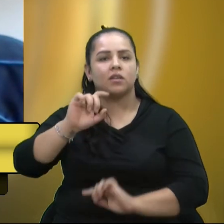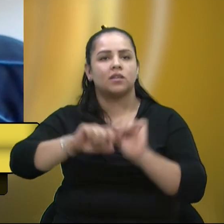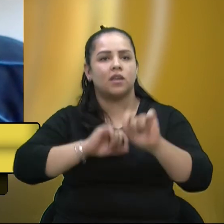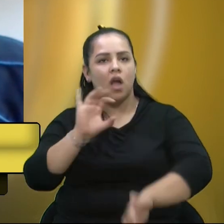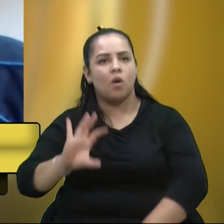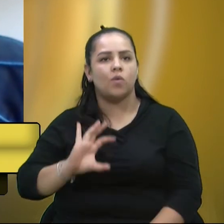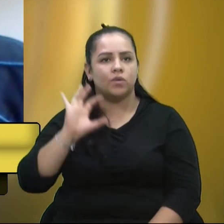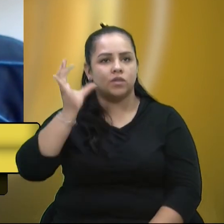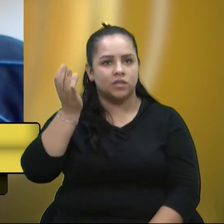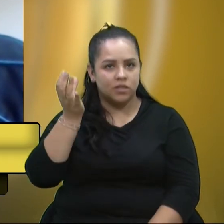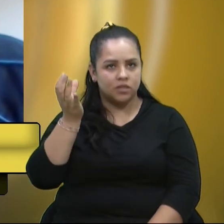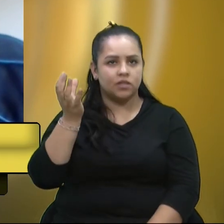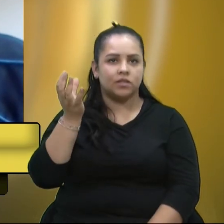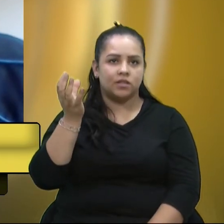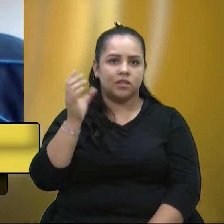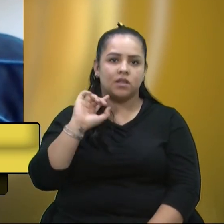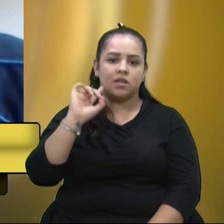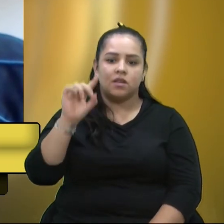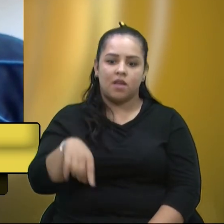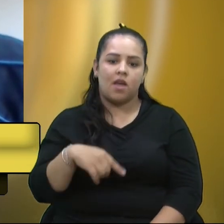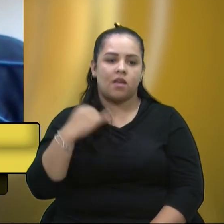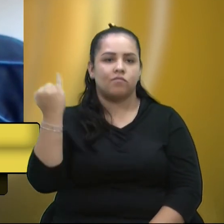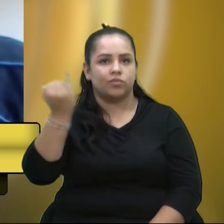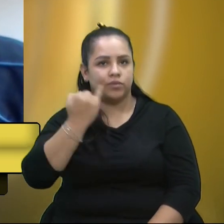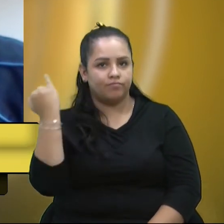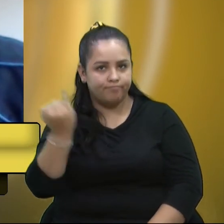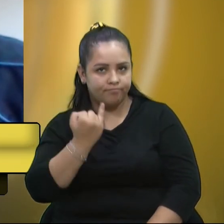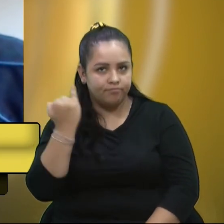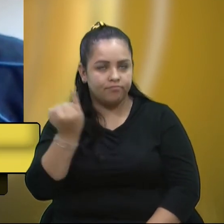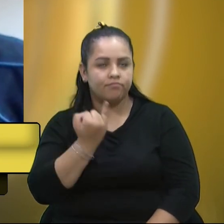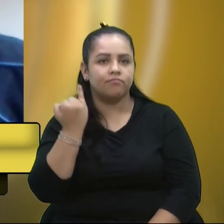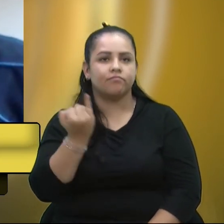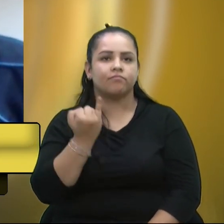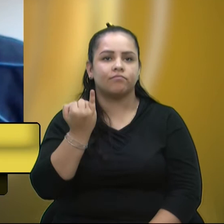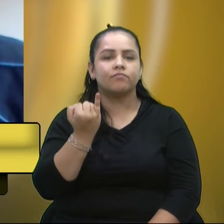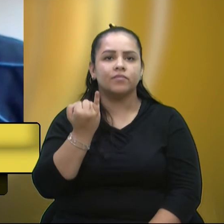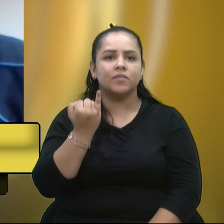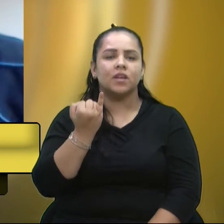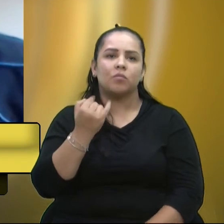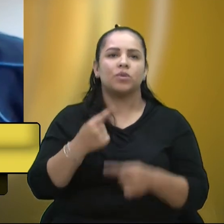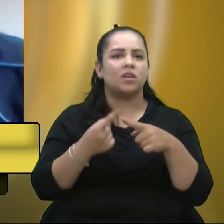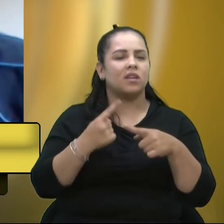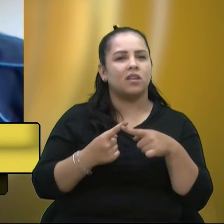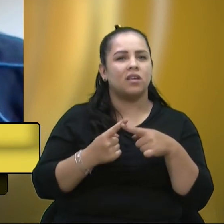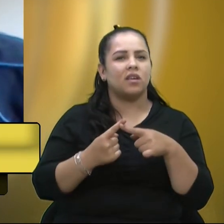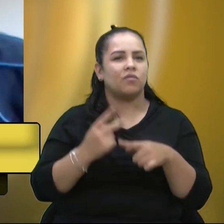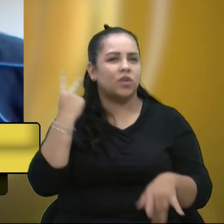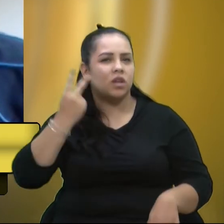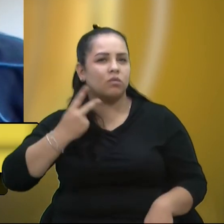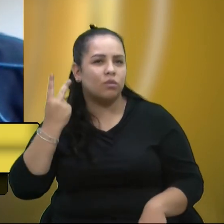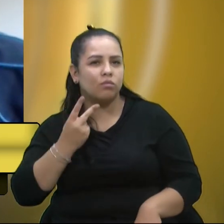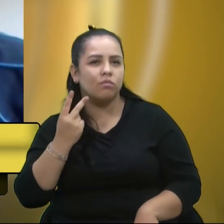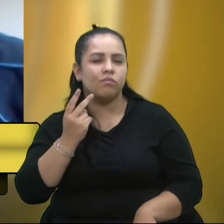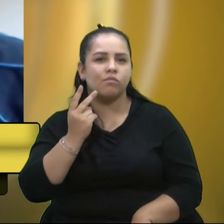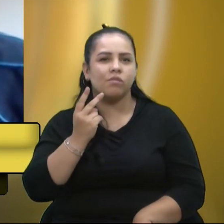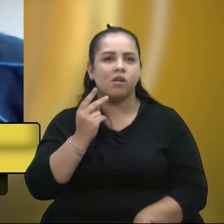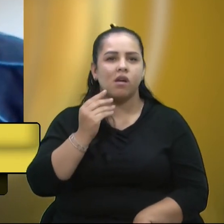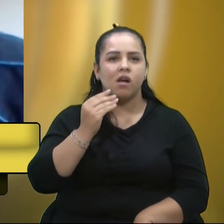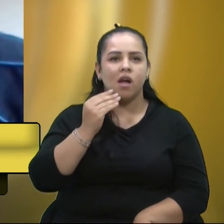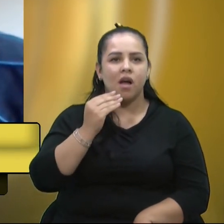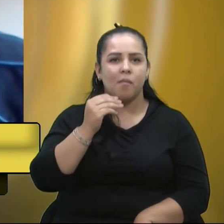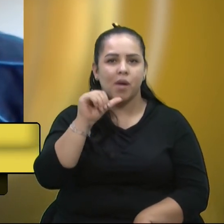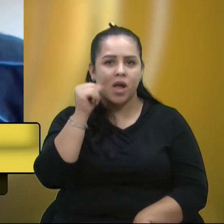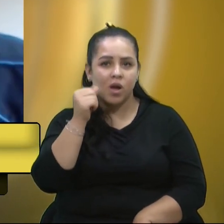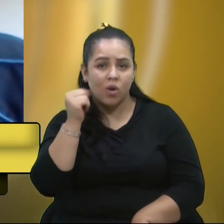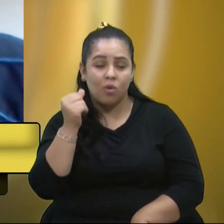isso é bastante importante. Sim, o vereador Marcon, oxalá que o problema do Brasil fosse